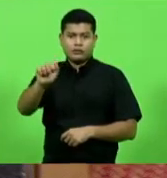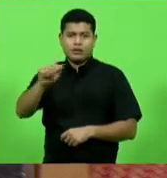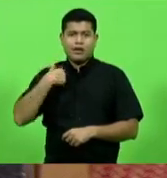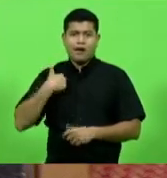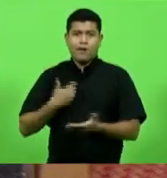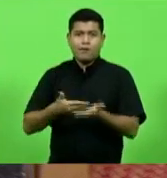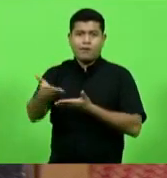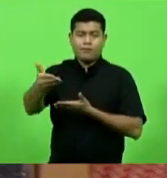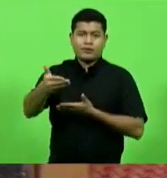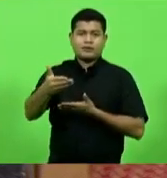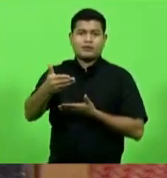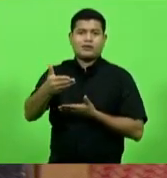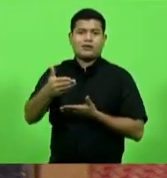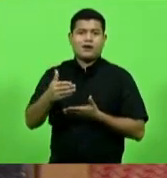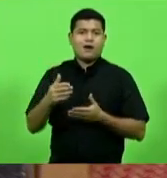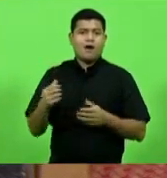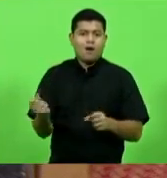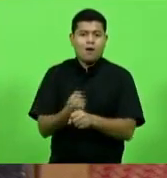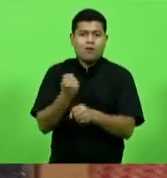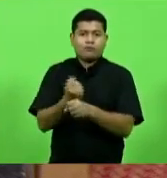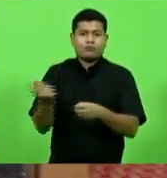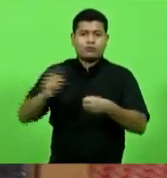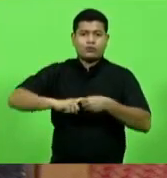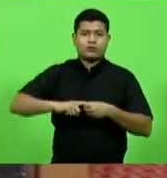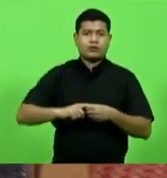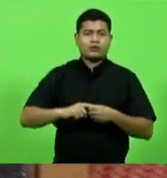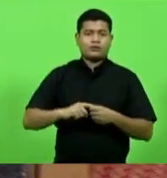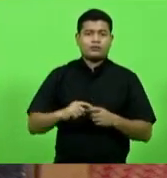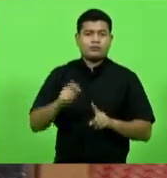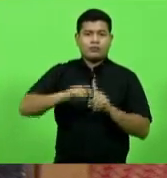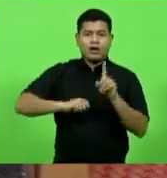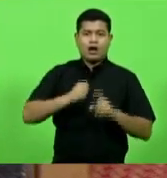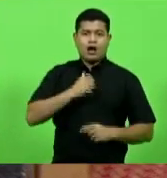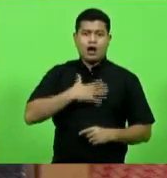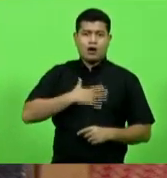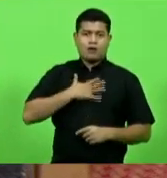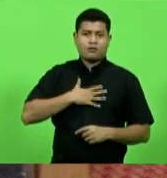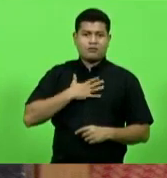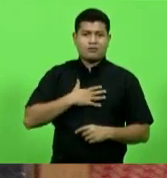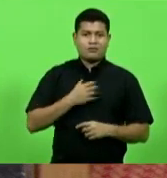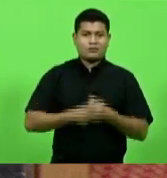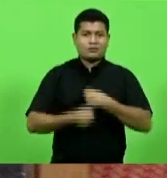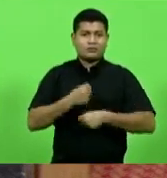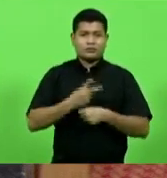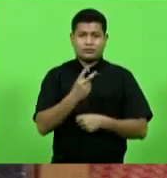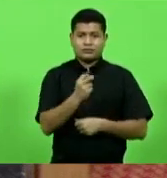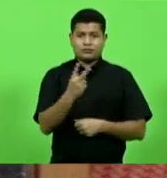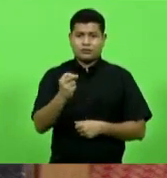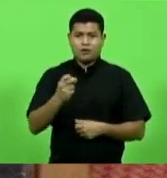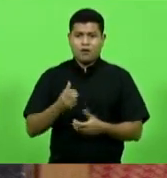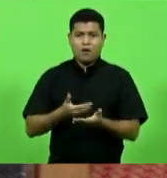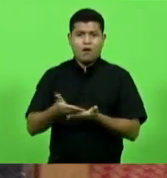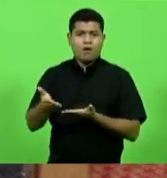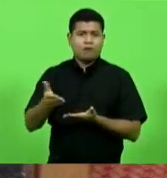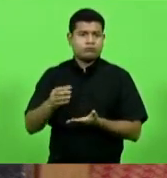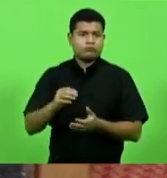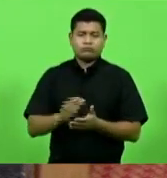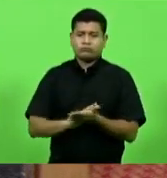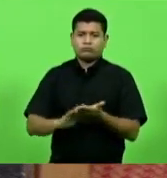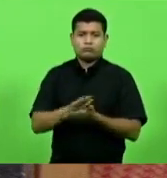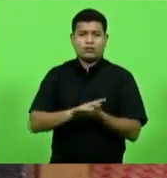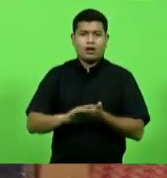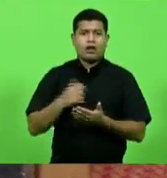agosto que passou agosto não reiniciou entrei em contato no mês de dezembro cobrando o ministério